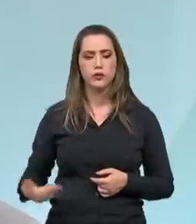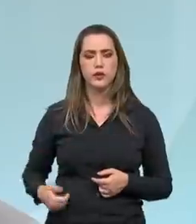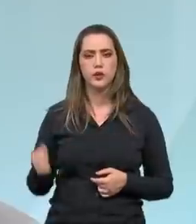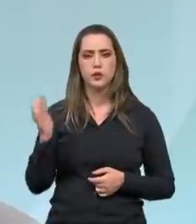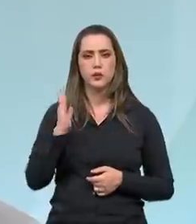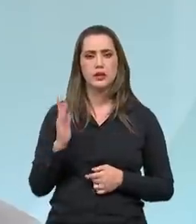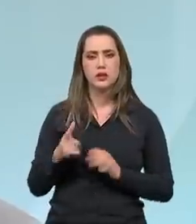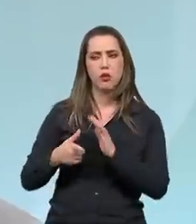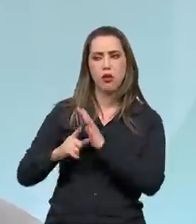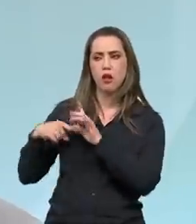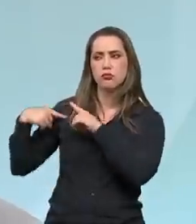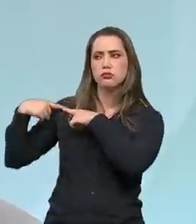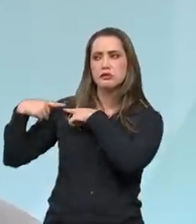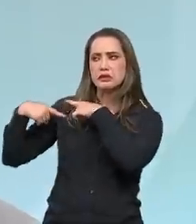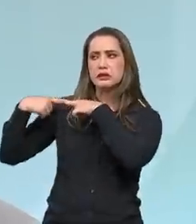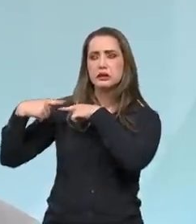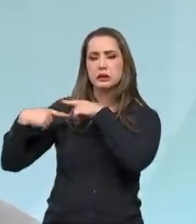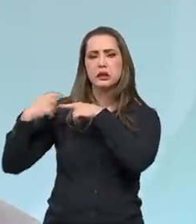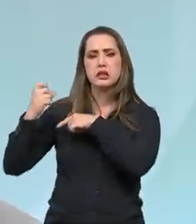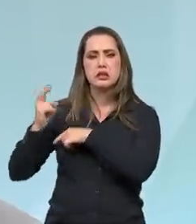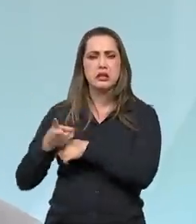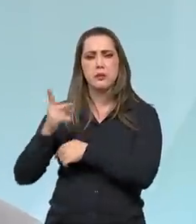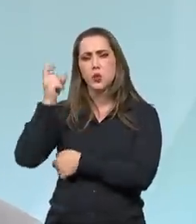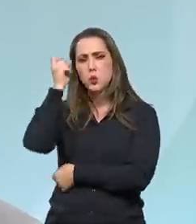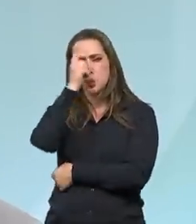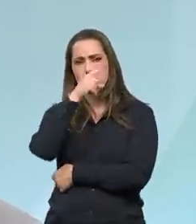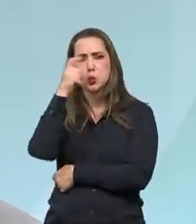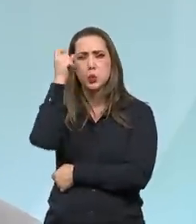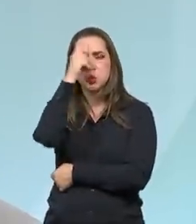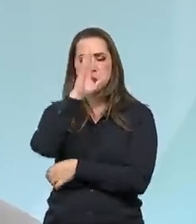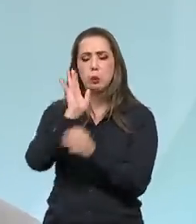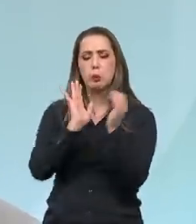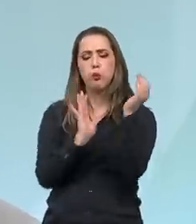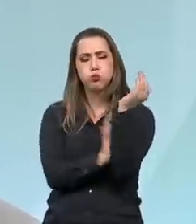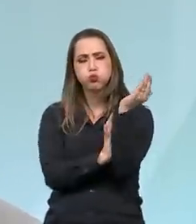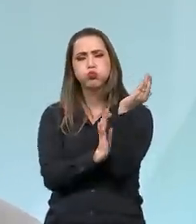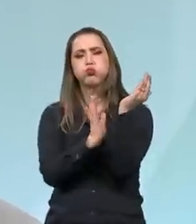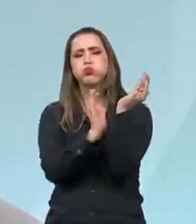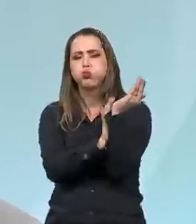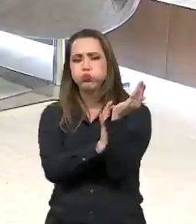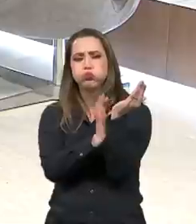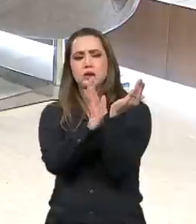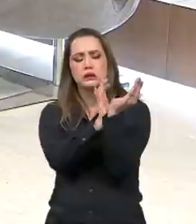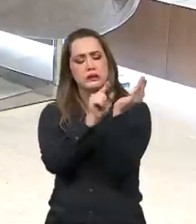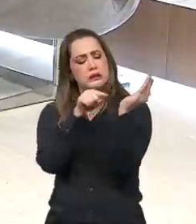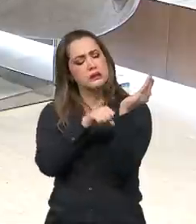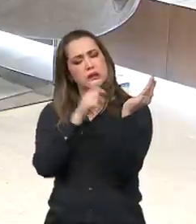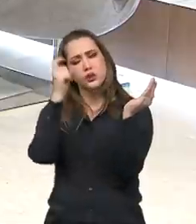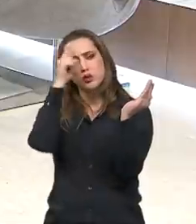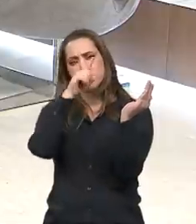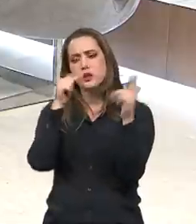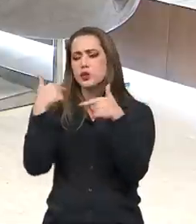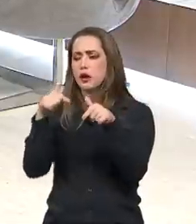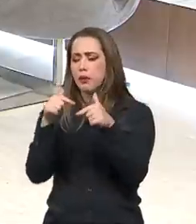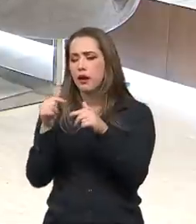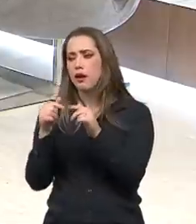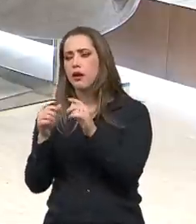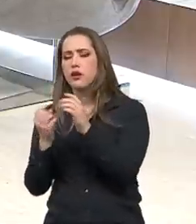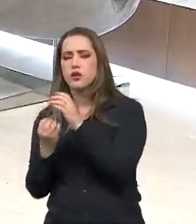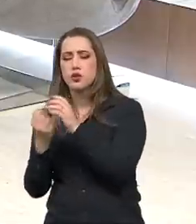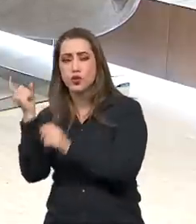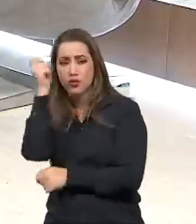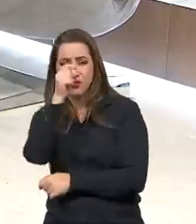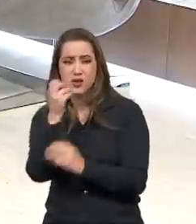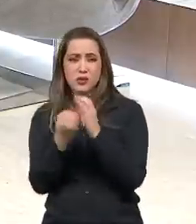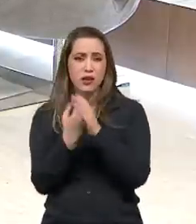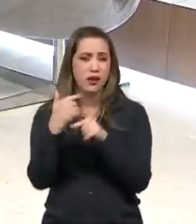dificuldades ao longo dos anos para o empreendedor. Criou uma série de dificuldades para o trabalhador. Então, o papel principal do